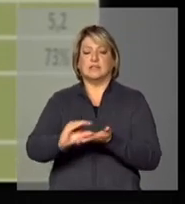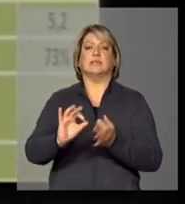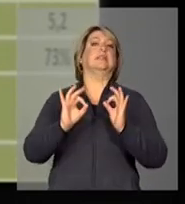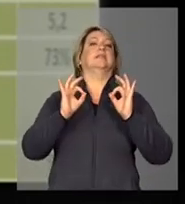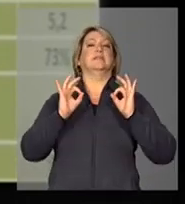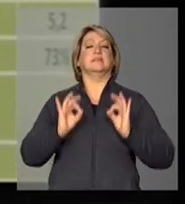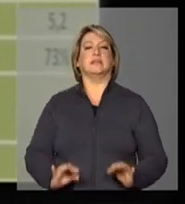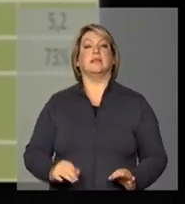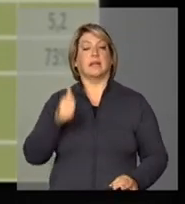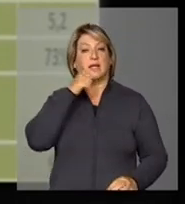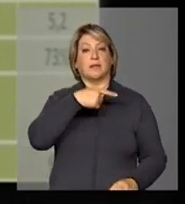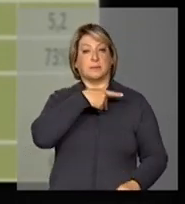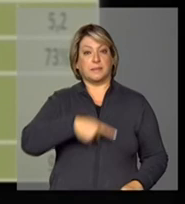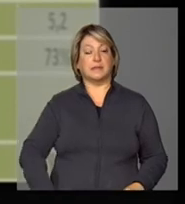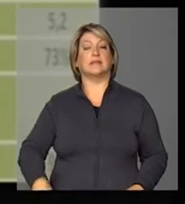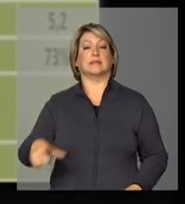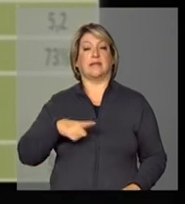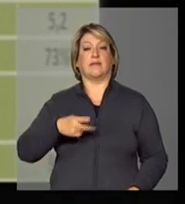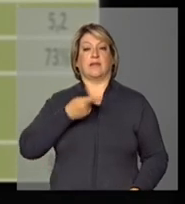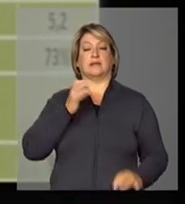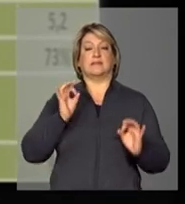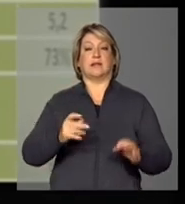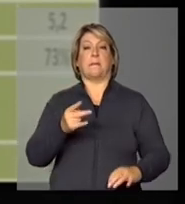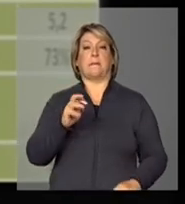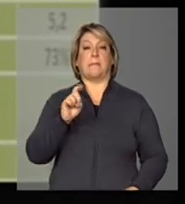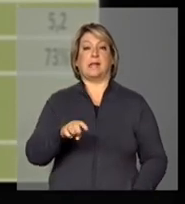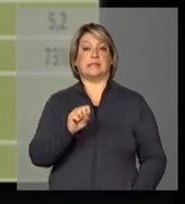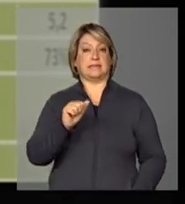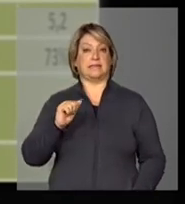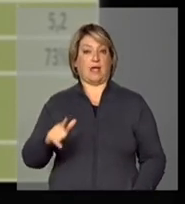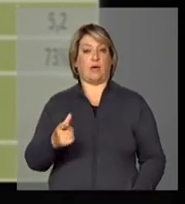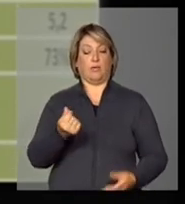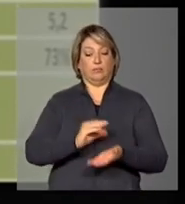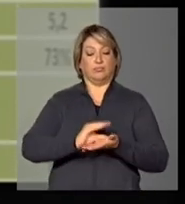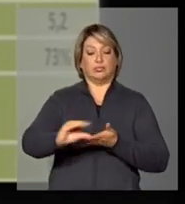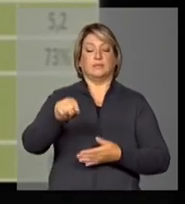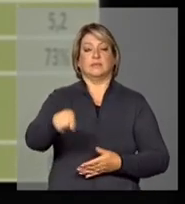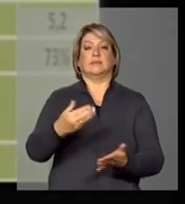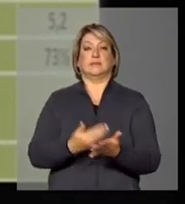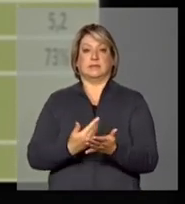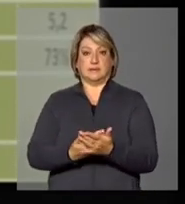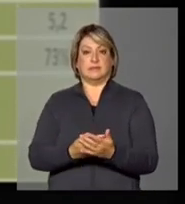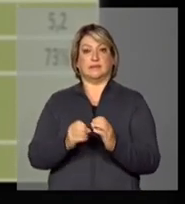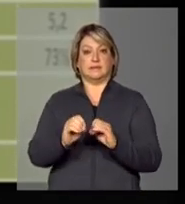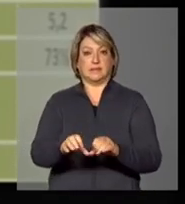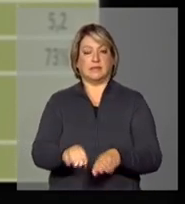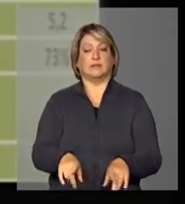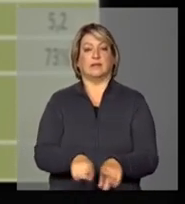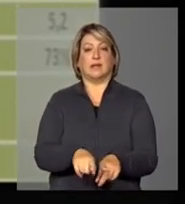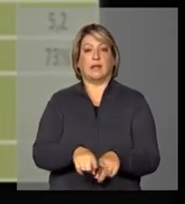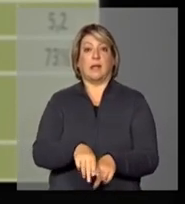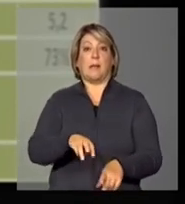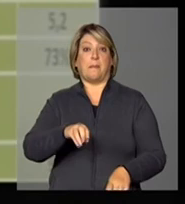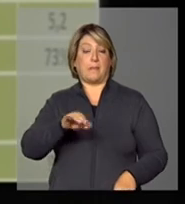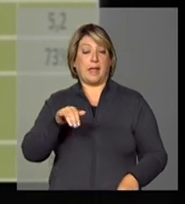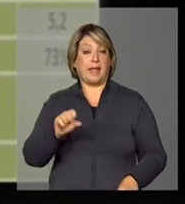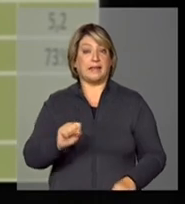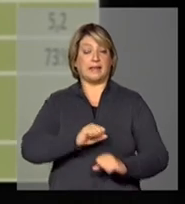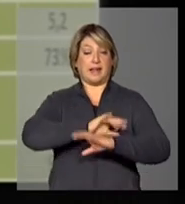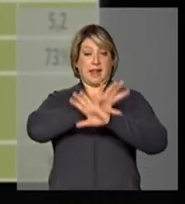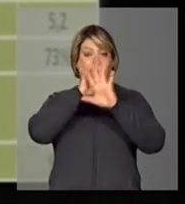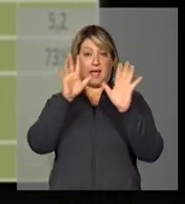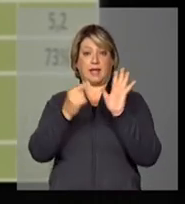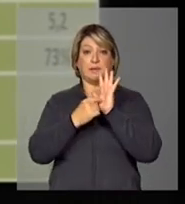colocado claramente no uso dos recursos do pré-sal, especialmente para a área da educação, com metas claramente estabelecidas,